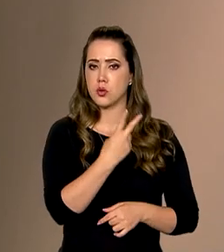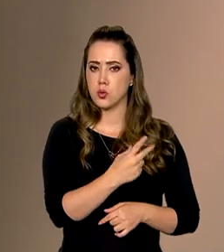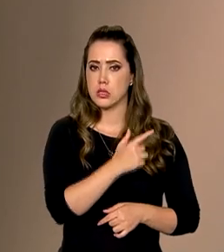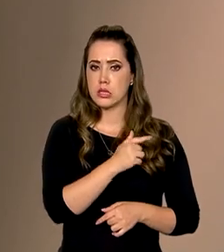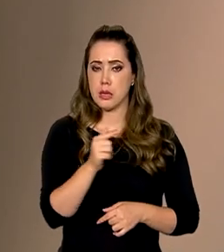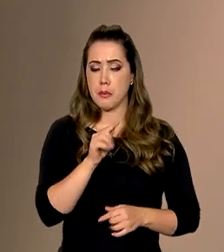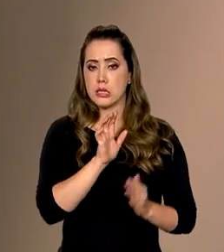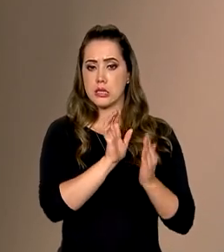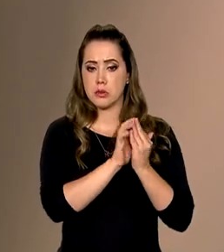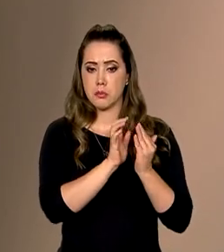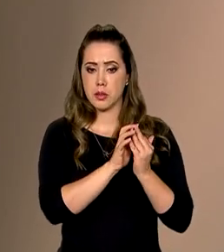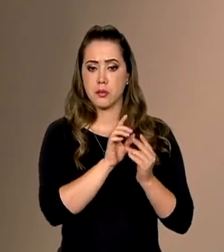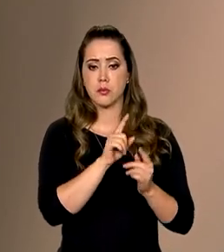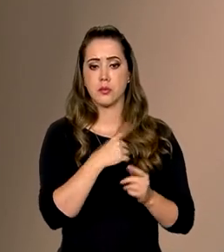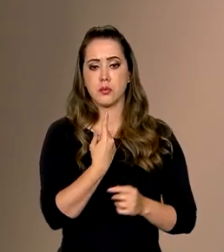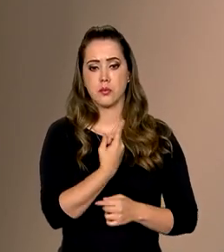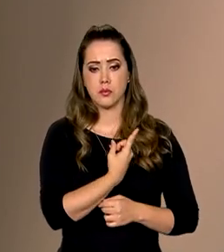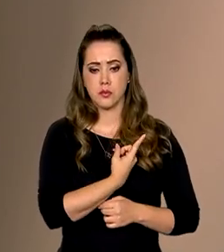Pernambuco,